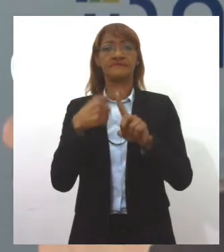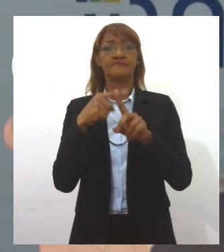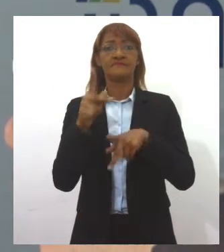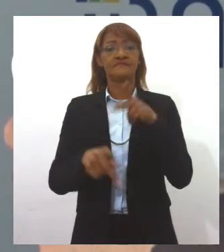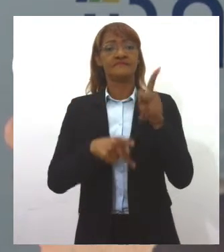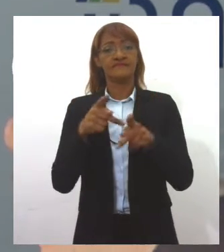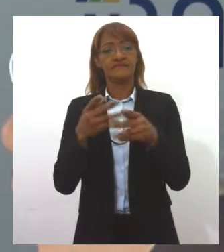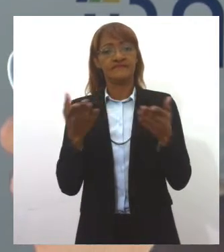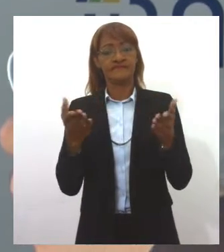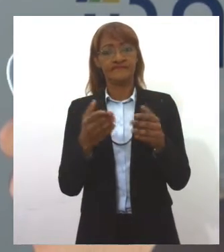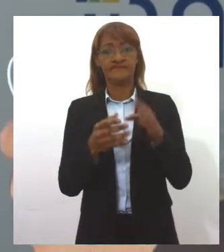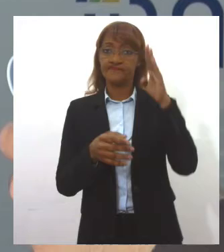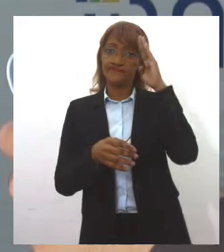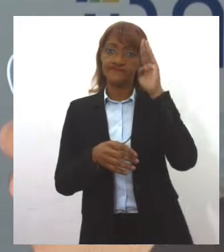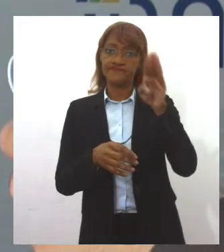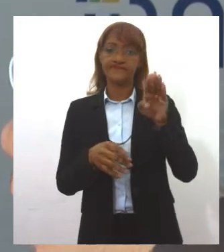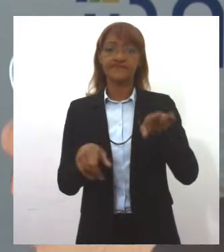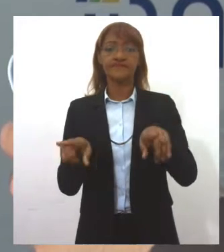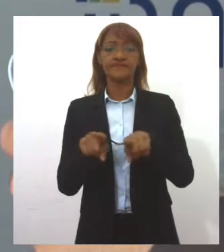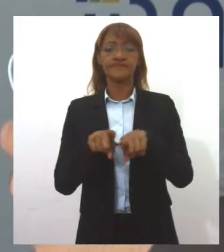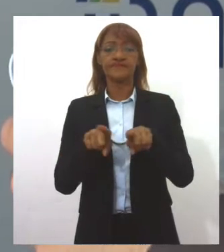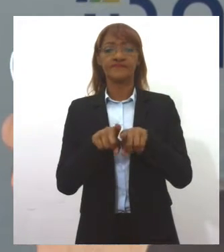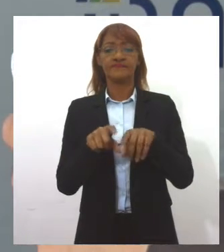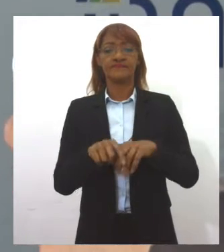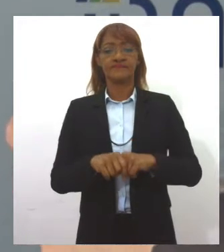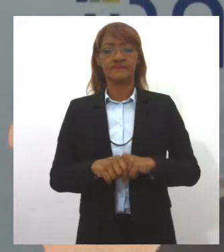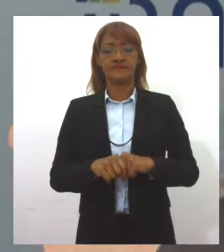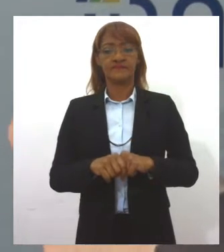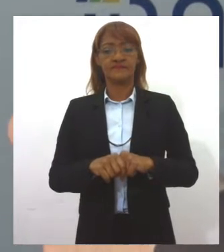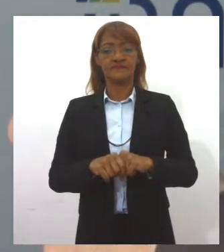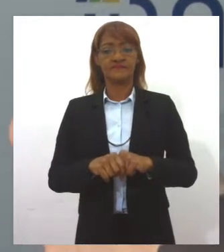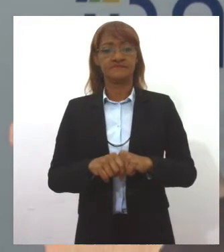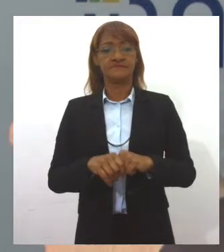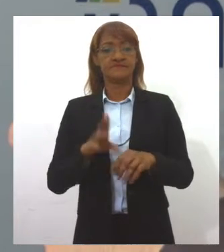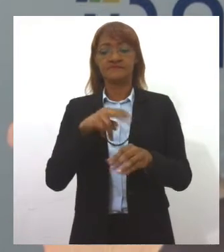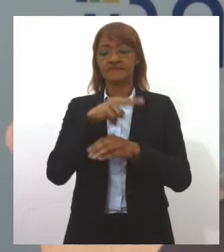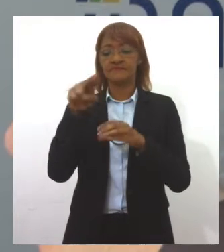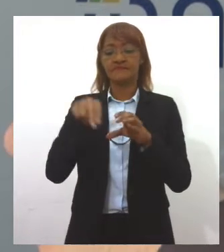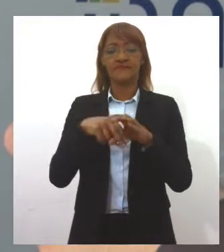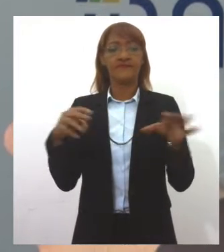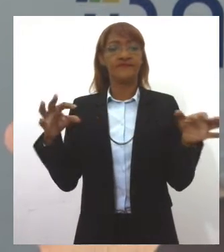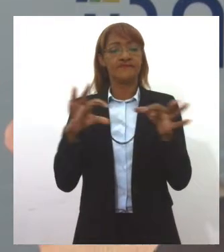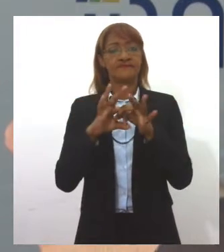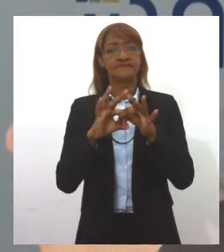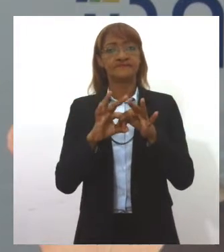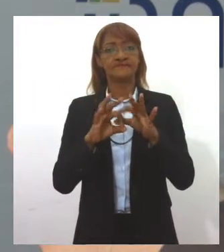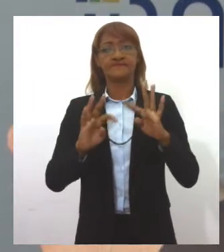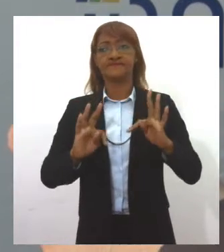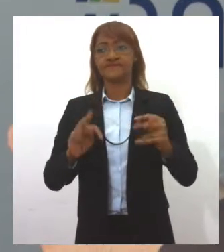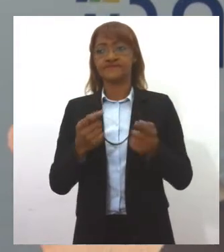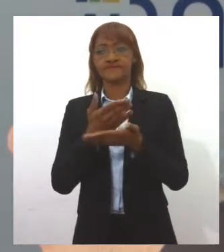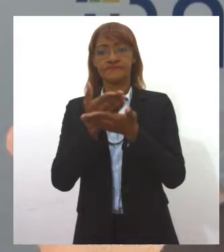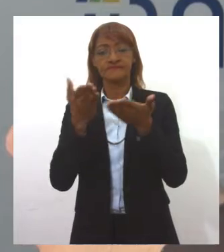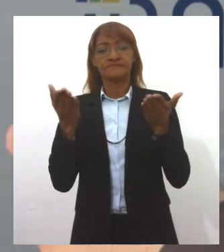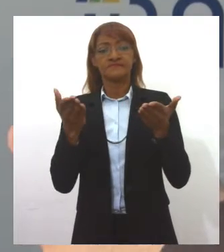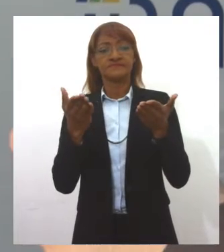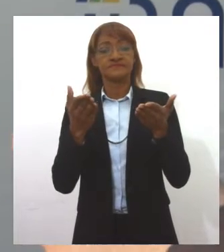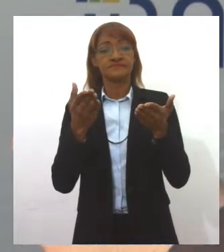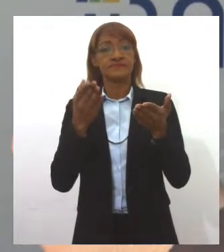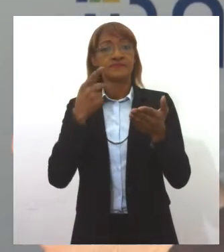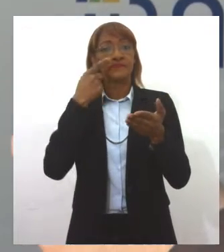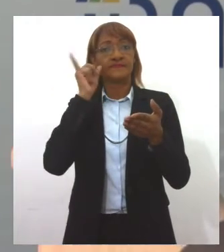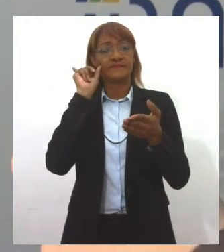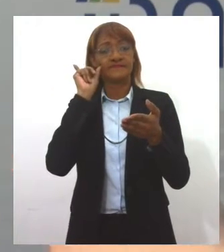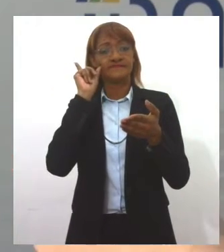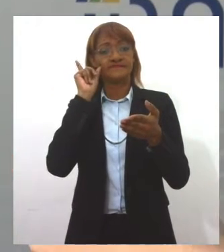Mas principalmente também fui à tribuna para me somar a todos aqueles que no dia de ontem e